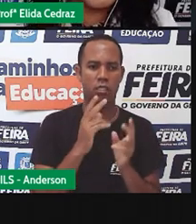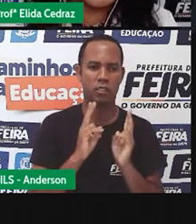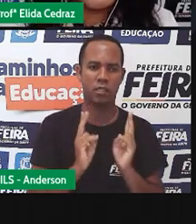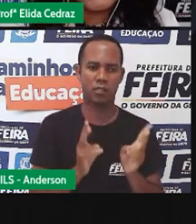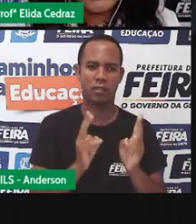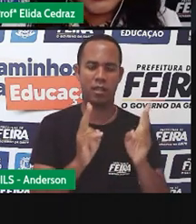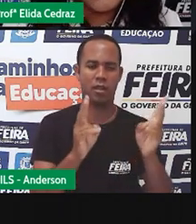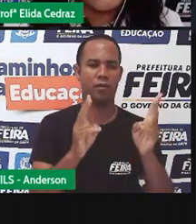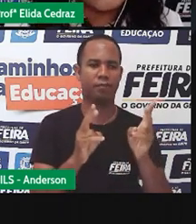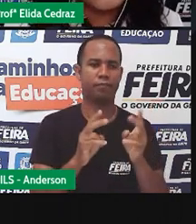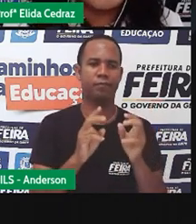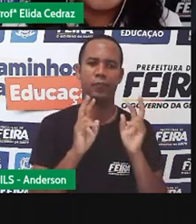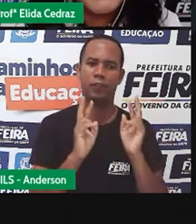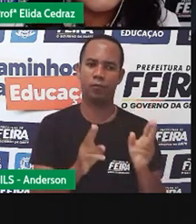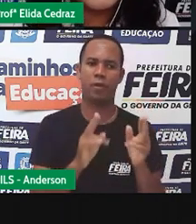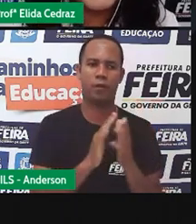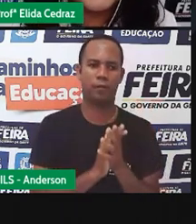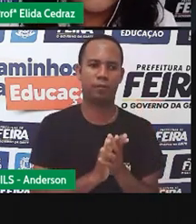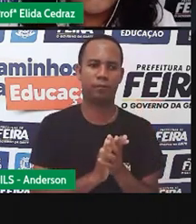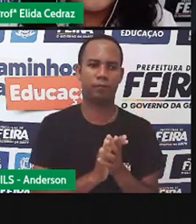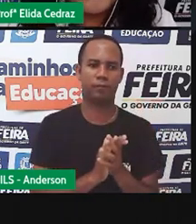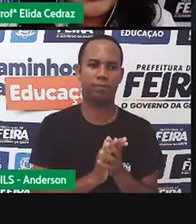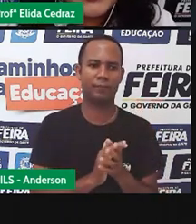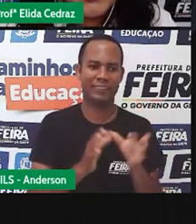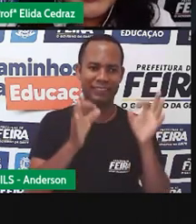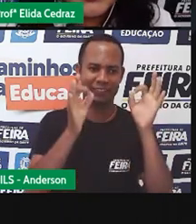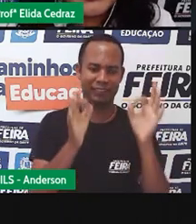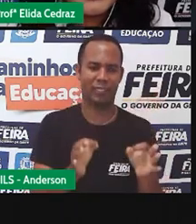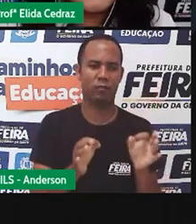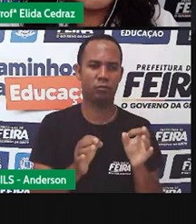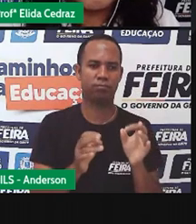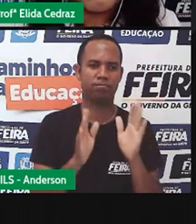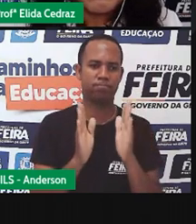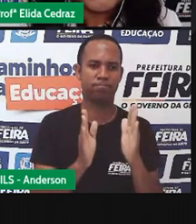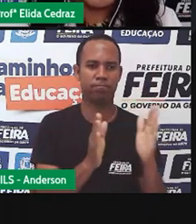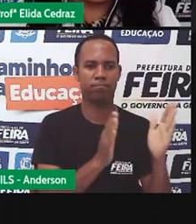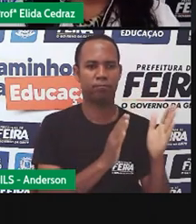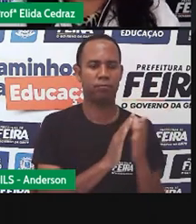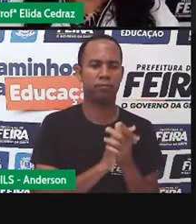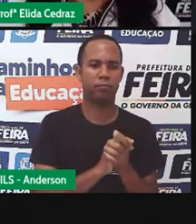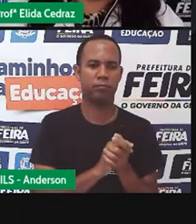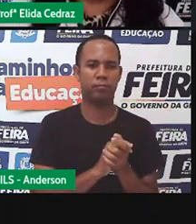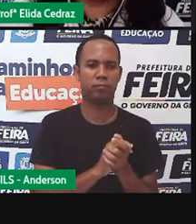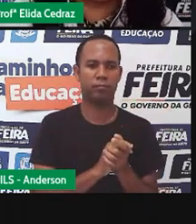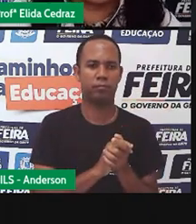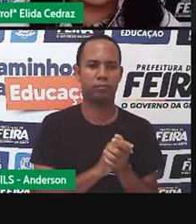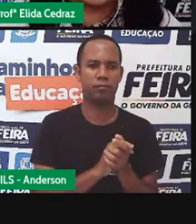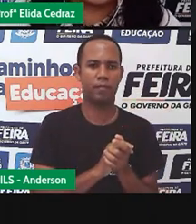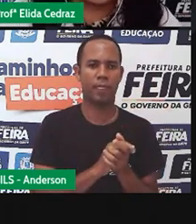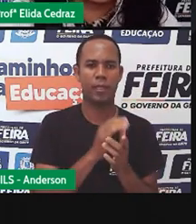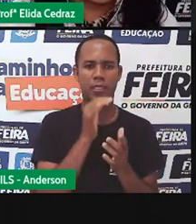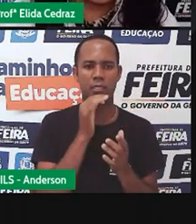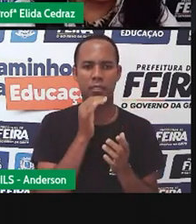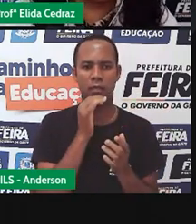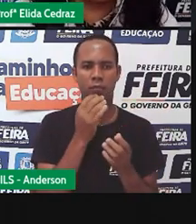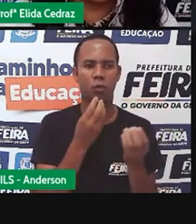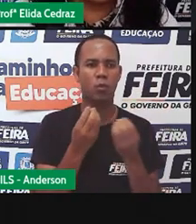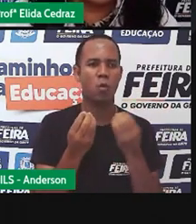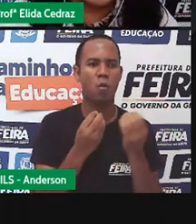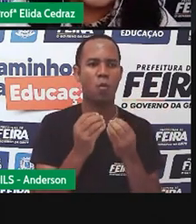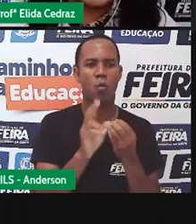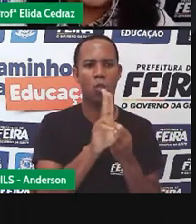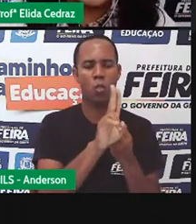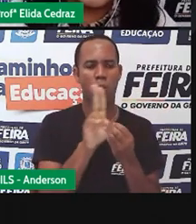ordenadas. Bem de acordo umas com as outras. A referência é o